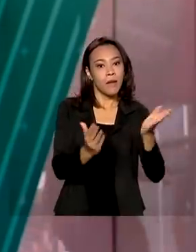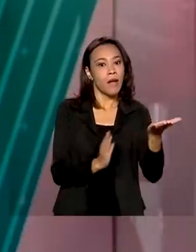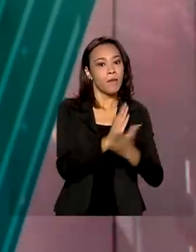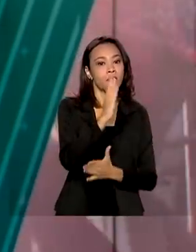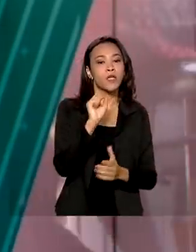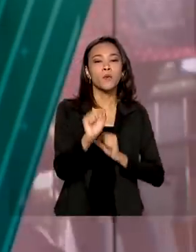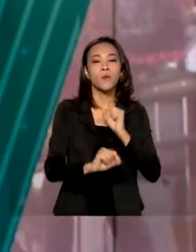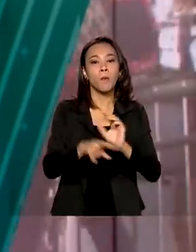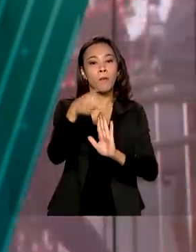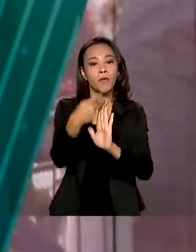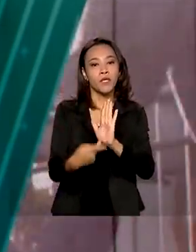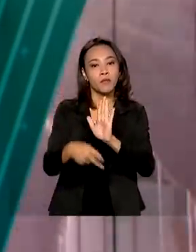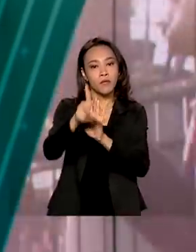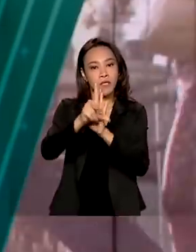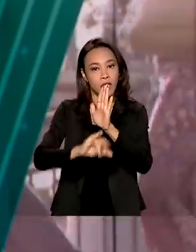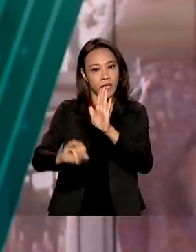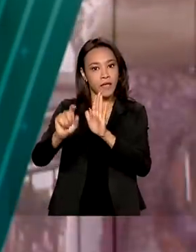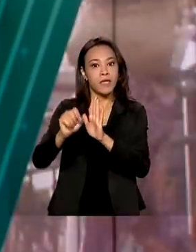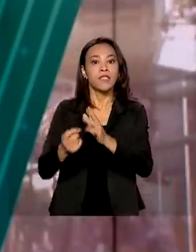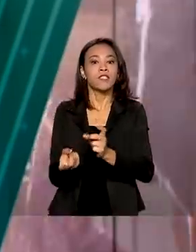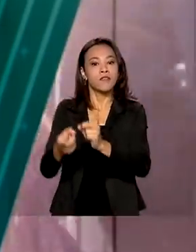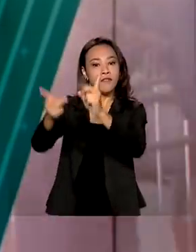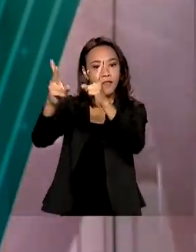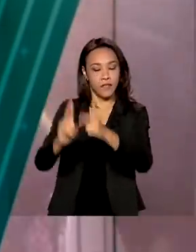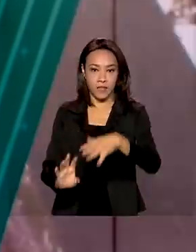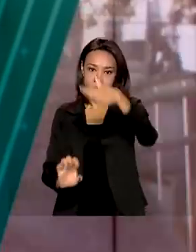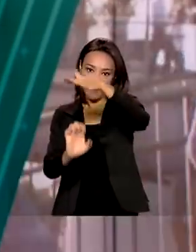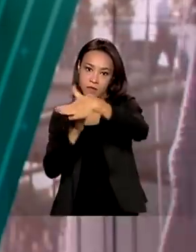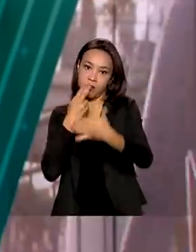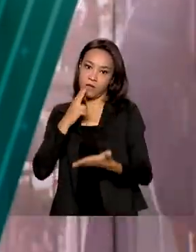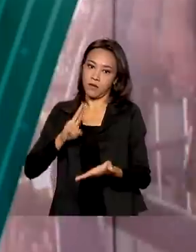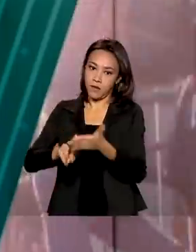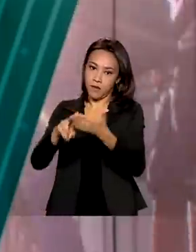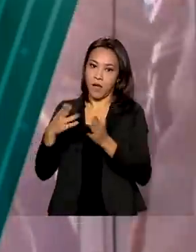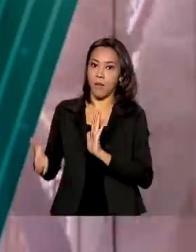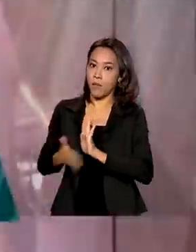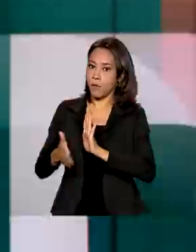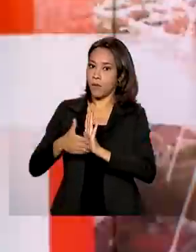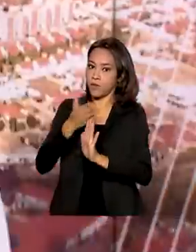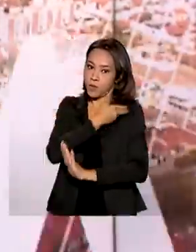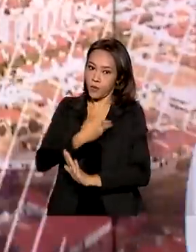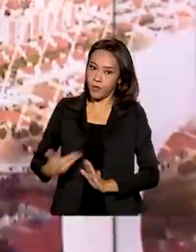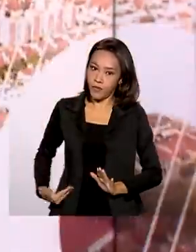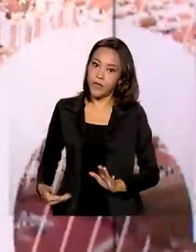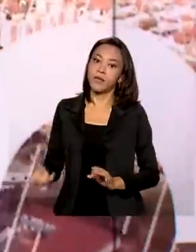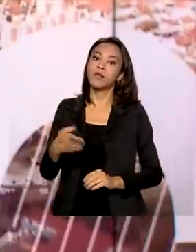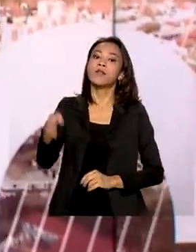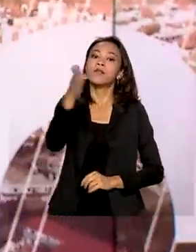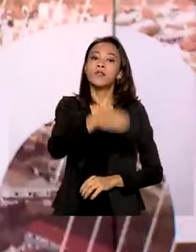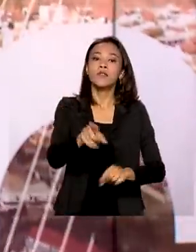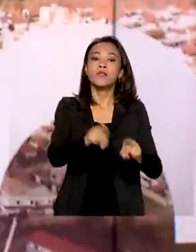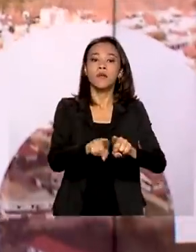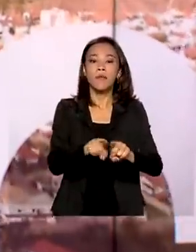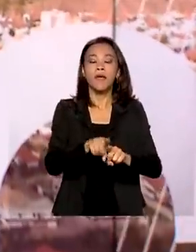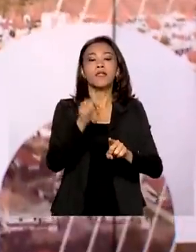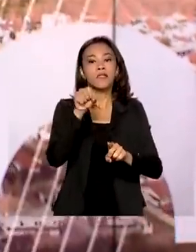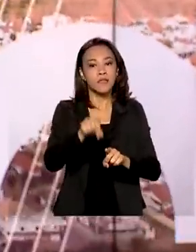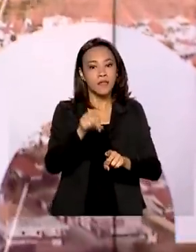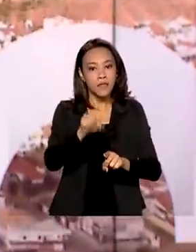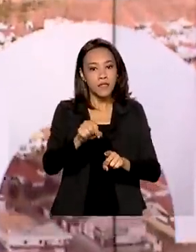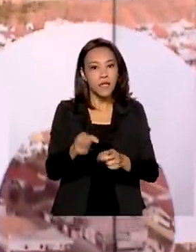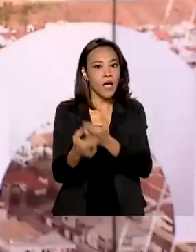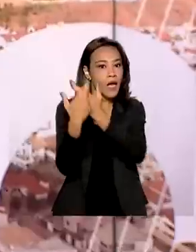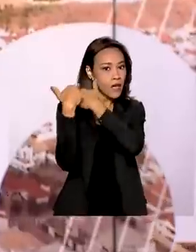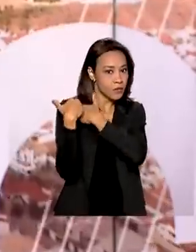privatização dos Correios. A proposta de iniciativa do governo prevê ainda que a Agência Nacional de Telecomunicações seja